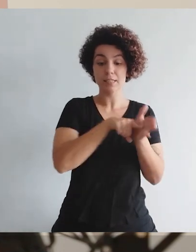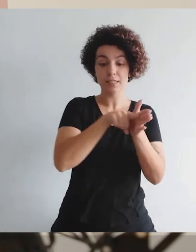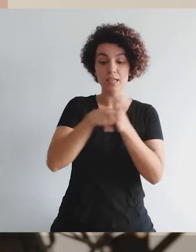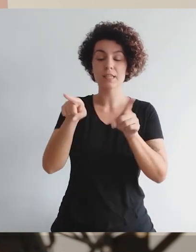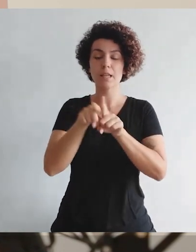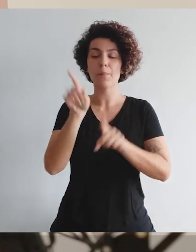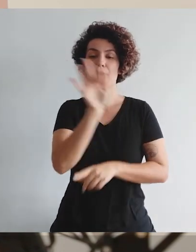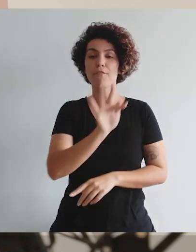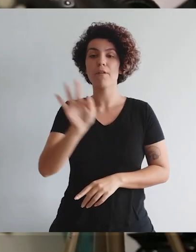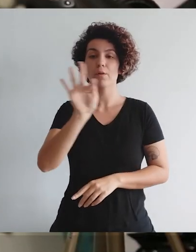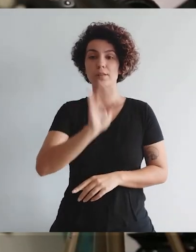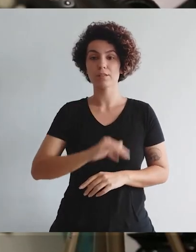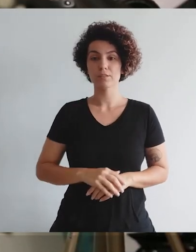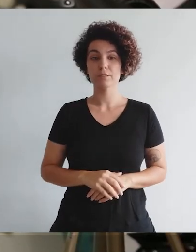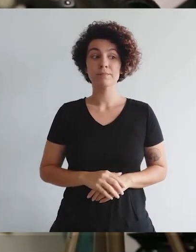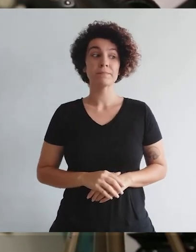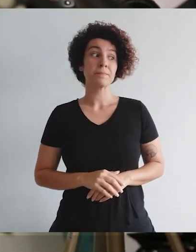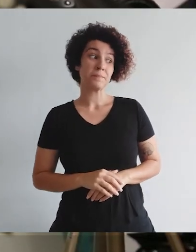ciência e no ensino superior?